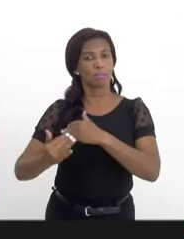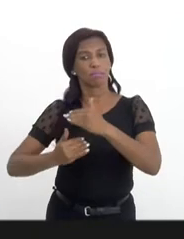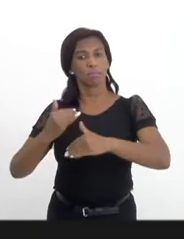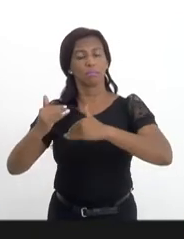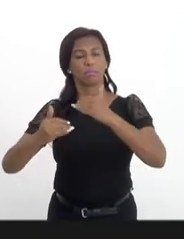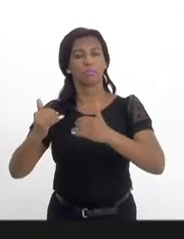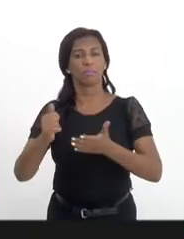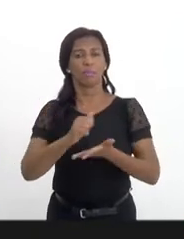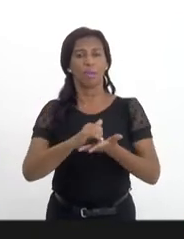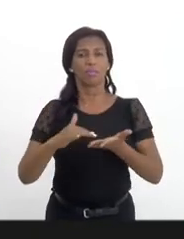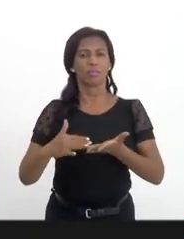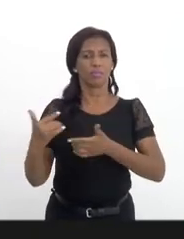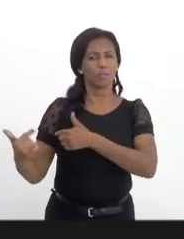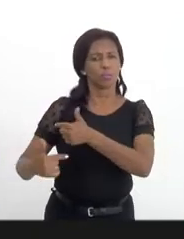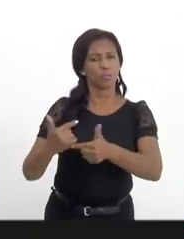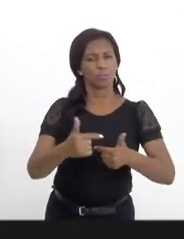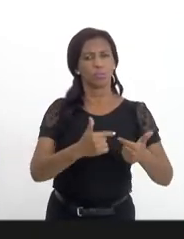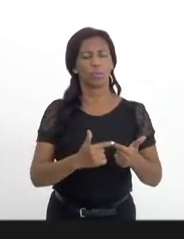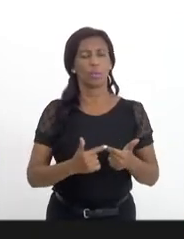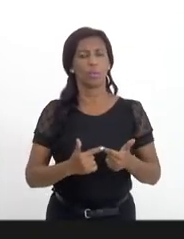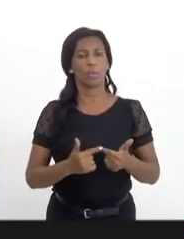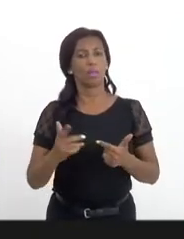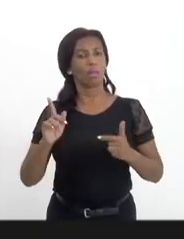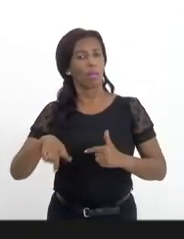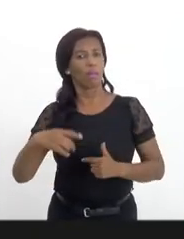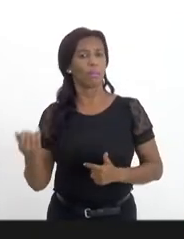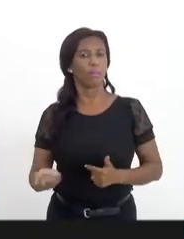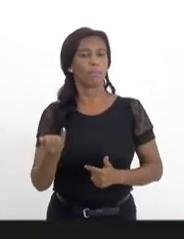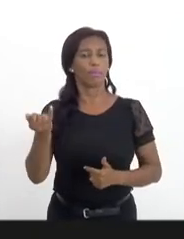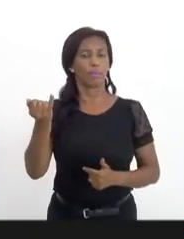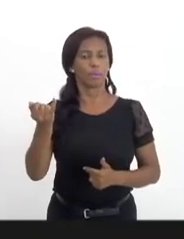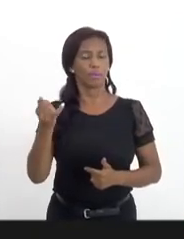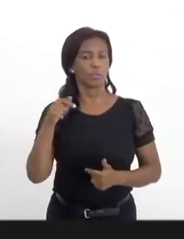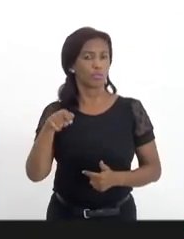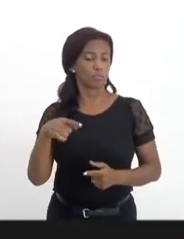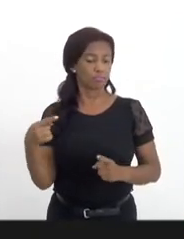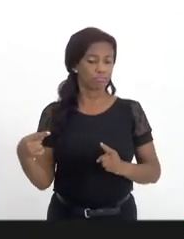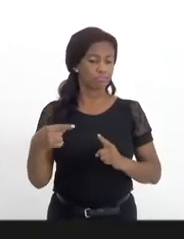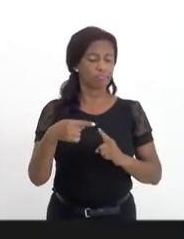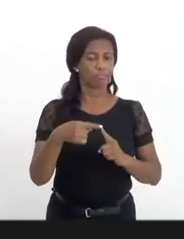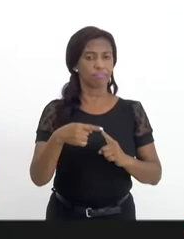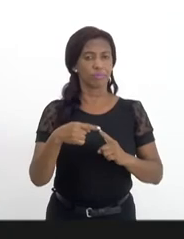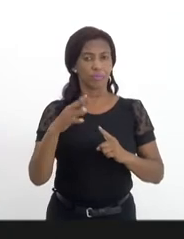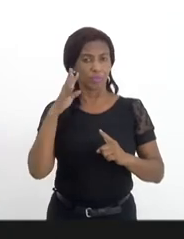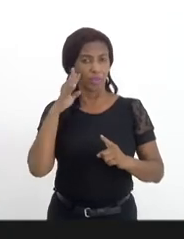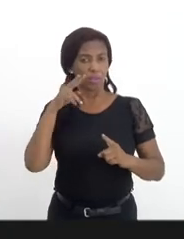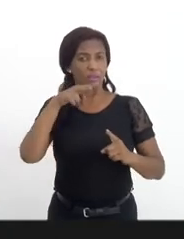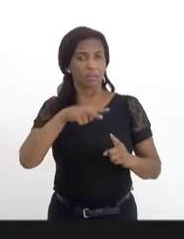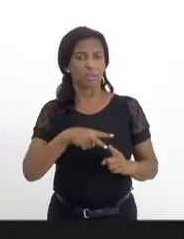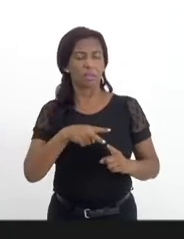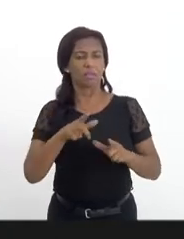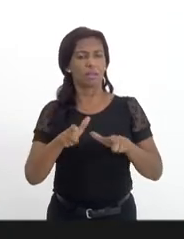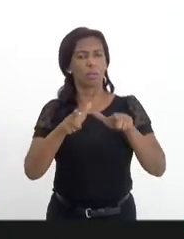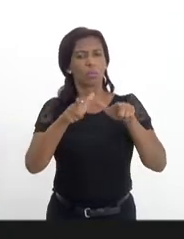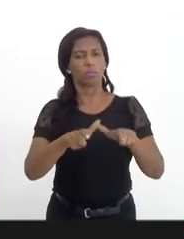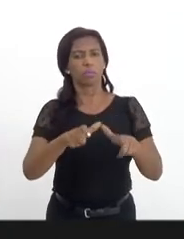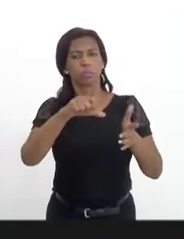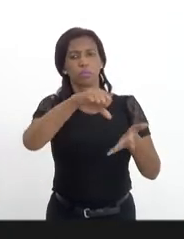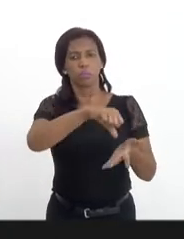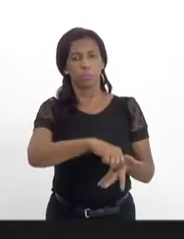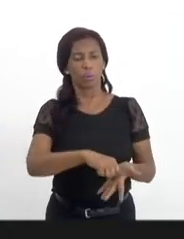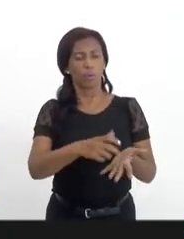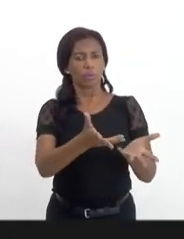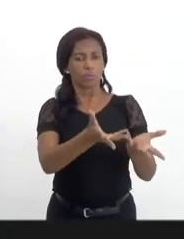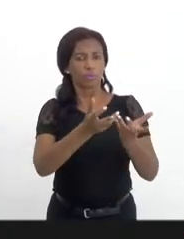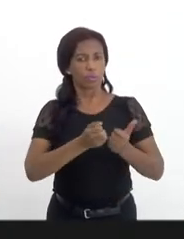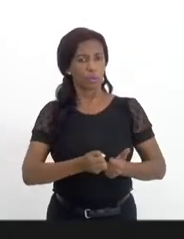a atividade, então é muito importante que esse ponto de atenção da rede que é a unidade de acolhimento